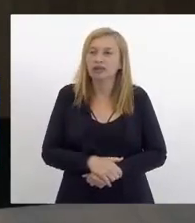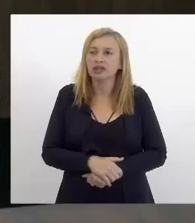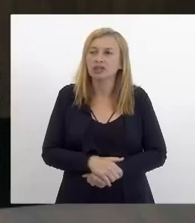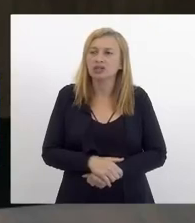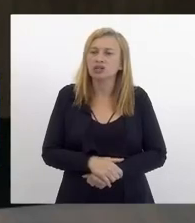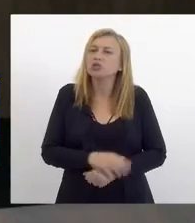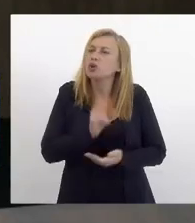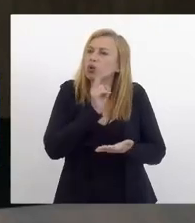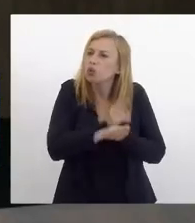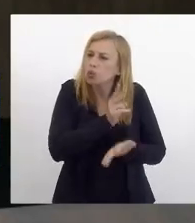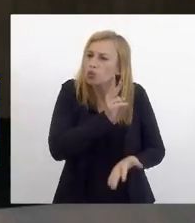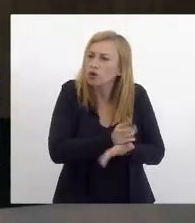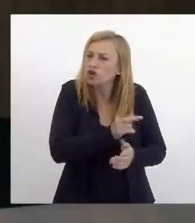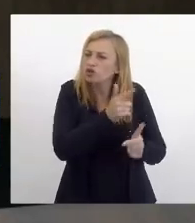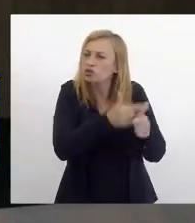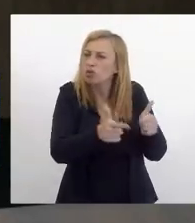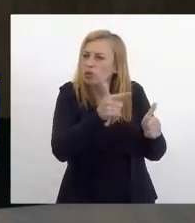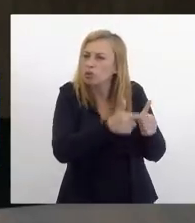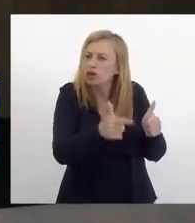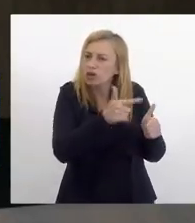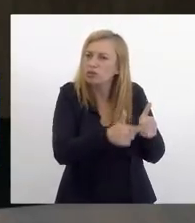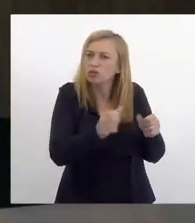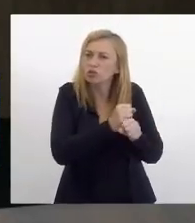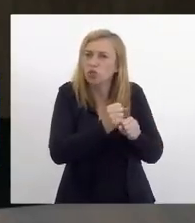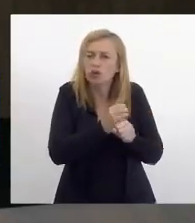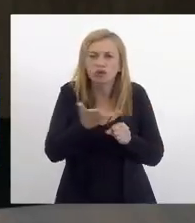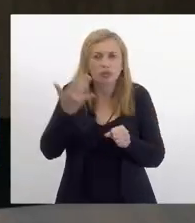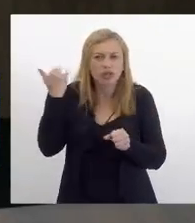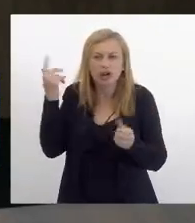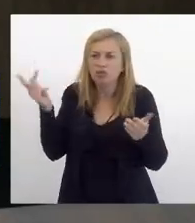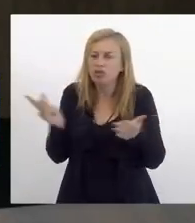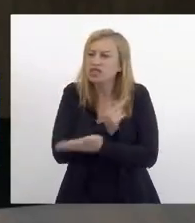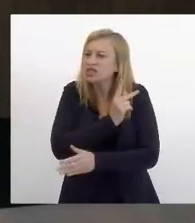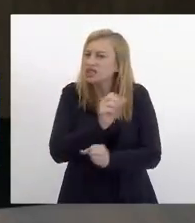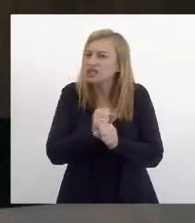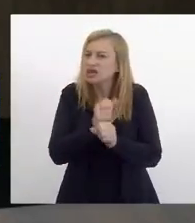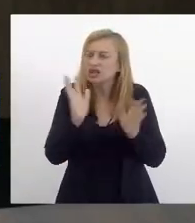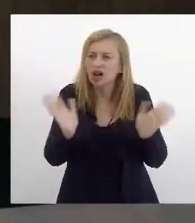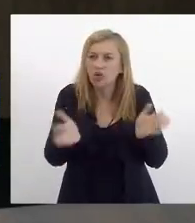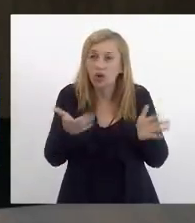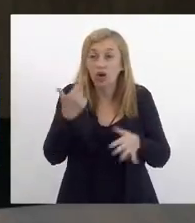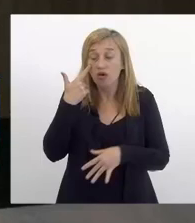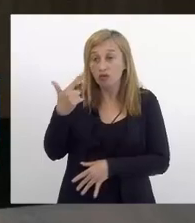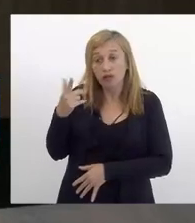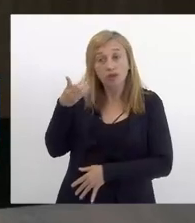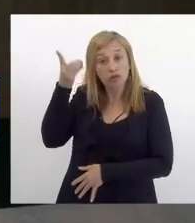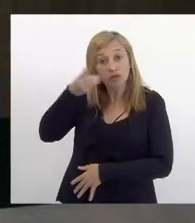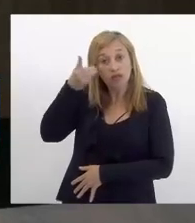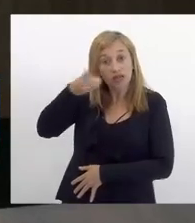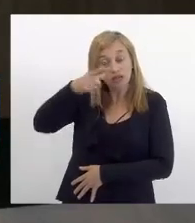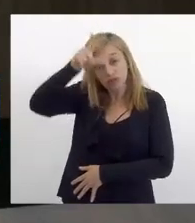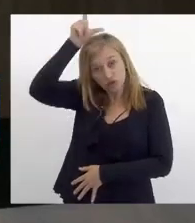mesmo o mesmo problema do ano passado tá acontecendo esse ano viu deputado Luiz Paulo